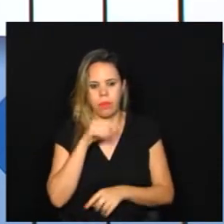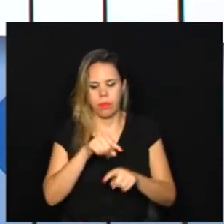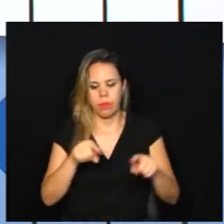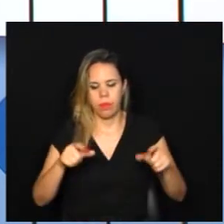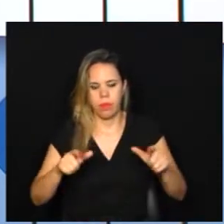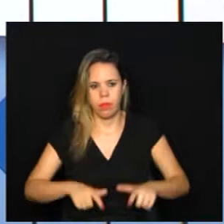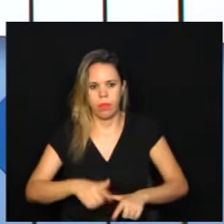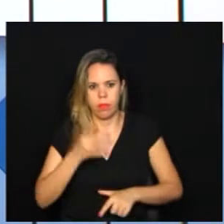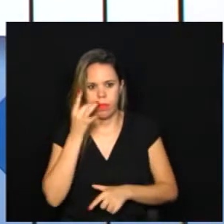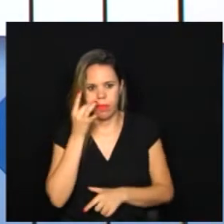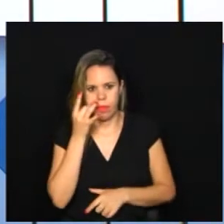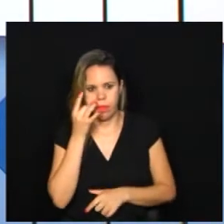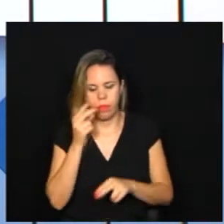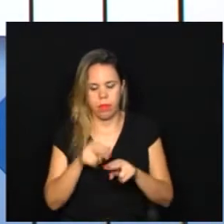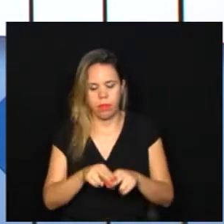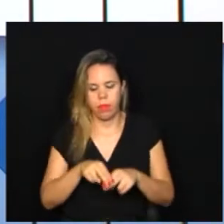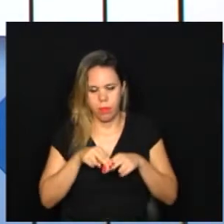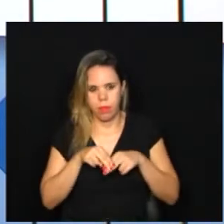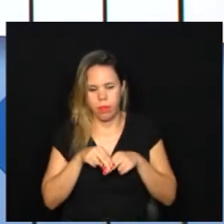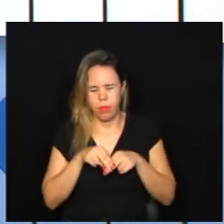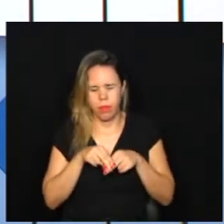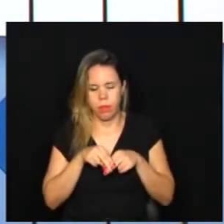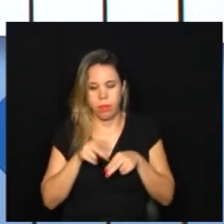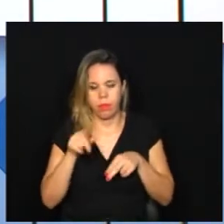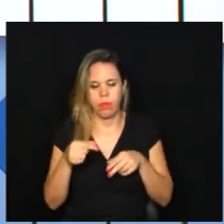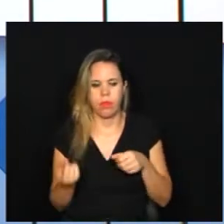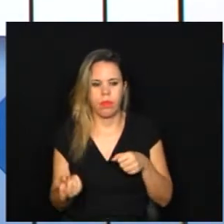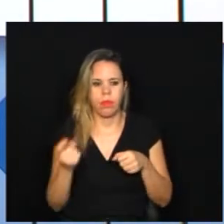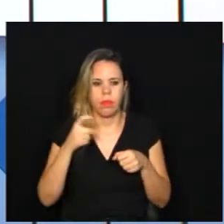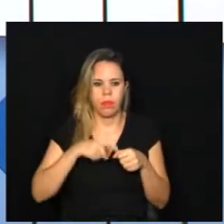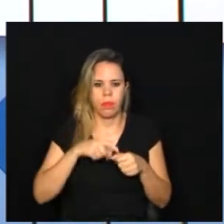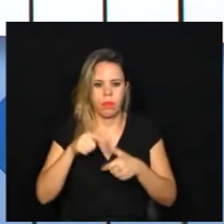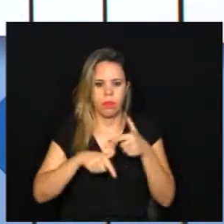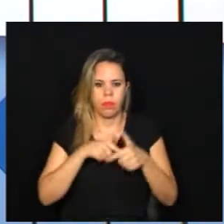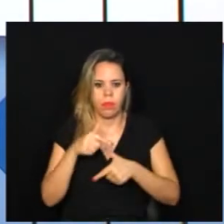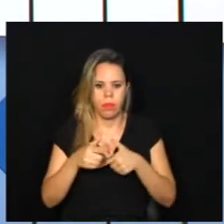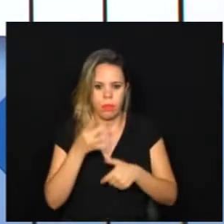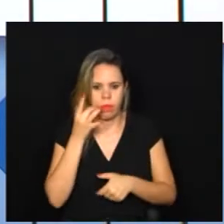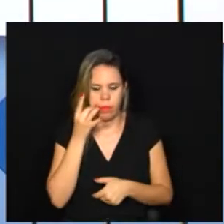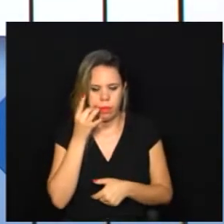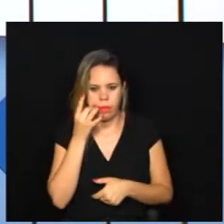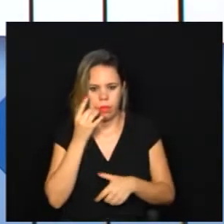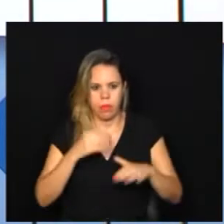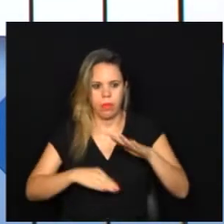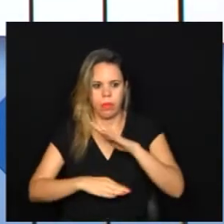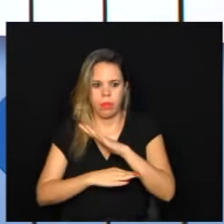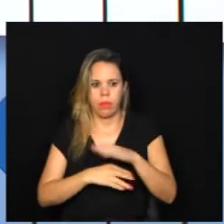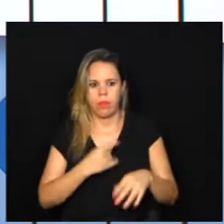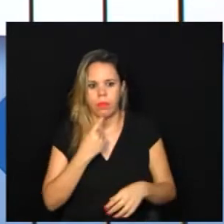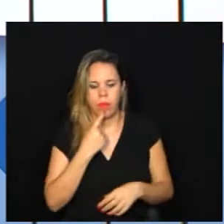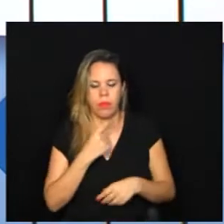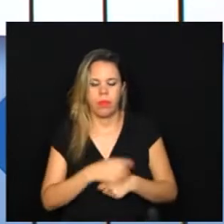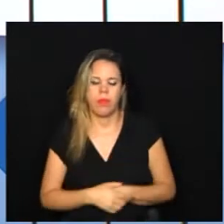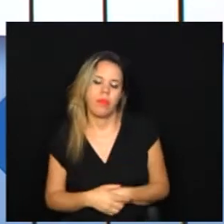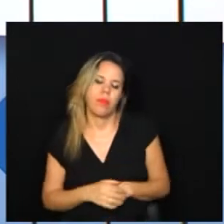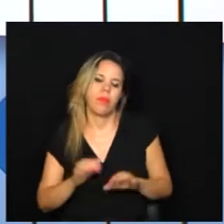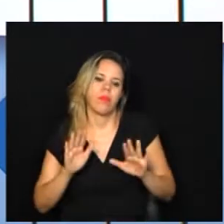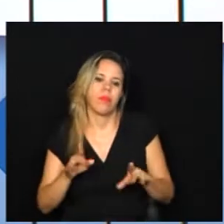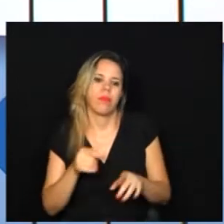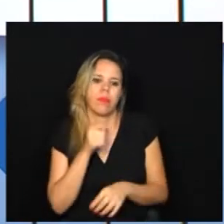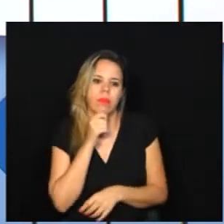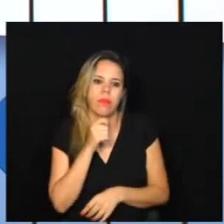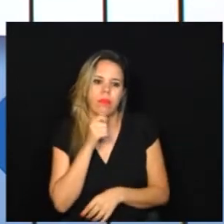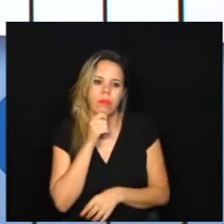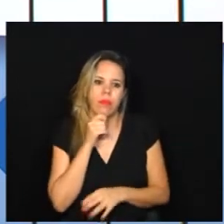presencial. Portanto, é a volta dos trabalhos presenciais da Câmara de Campinas, mas ainda